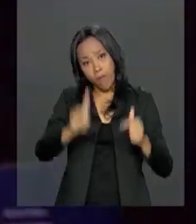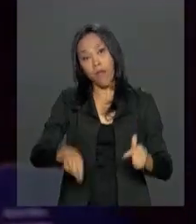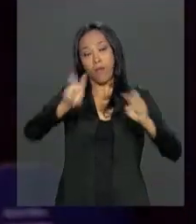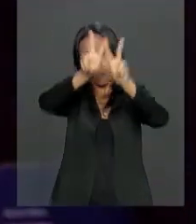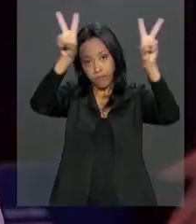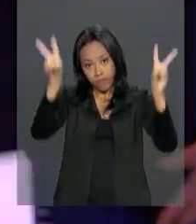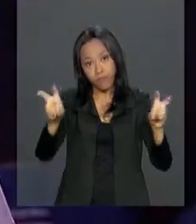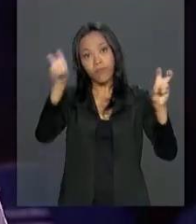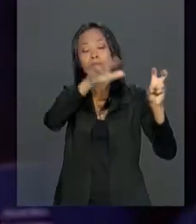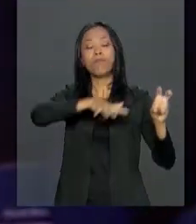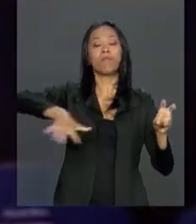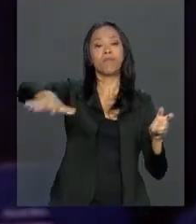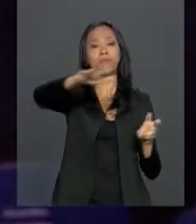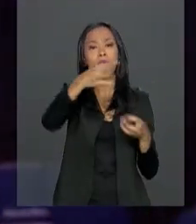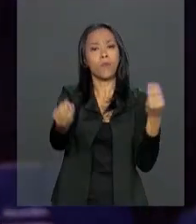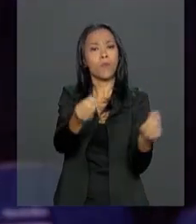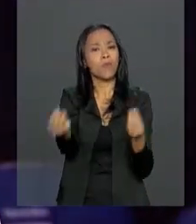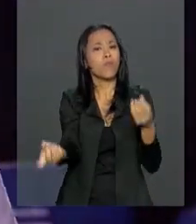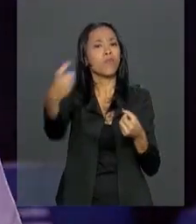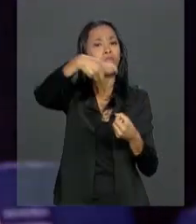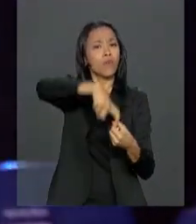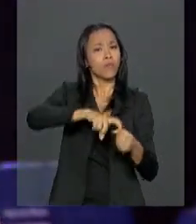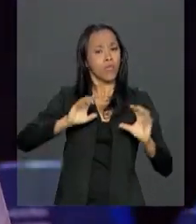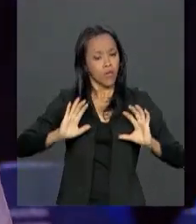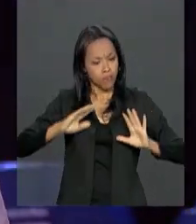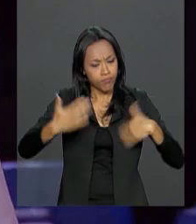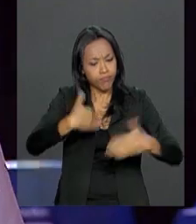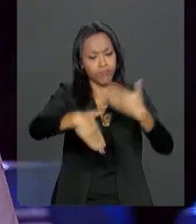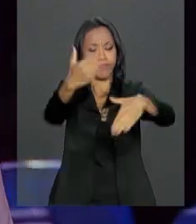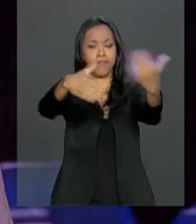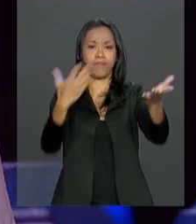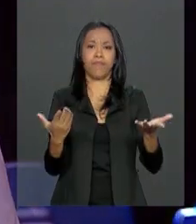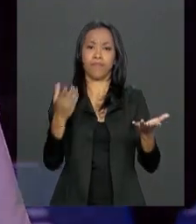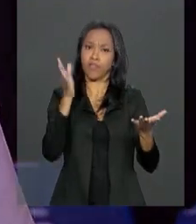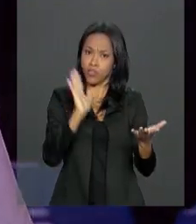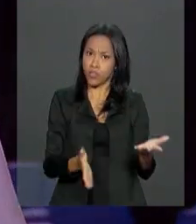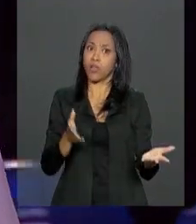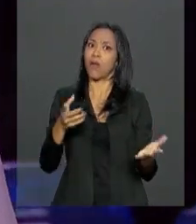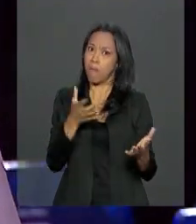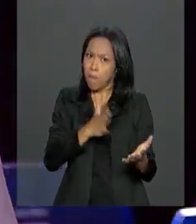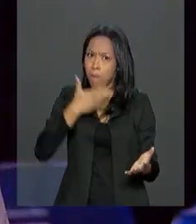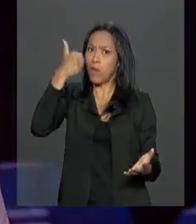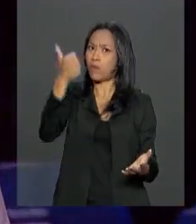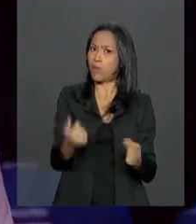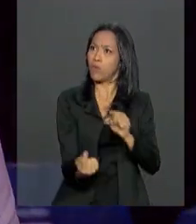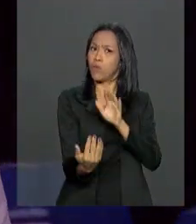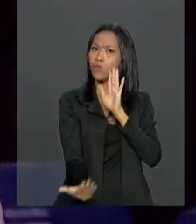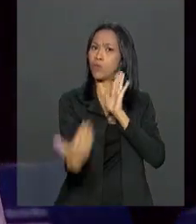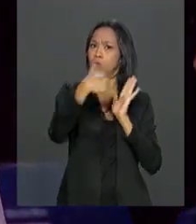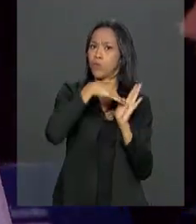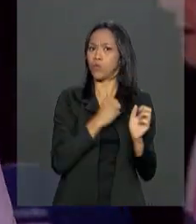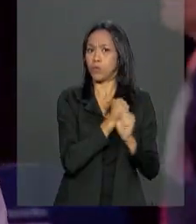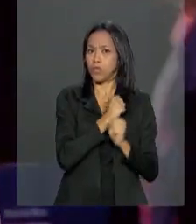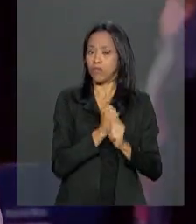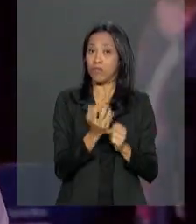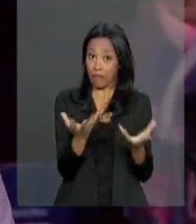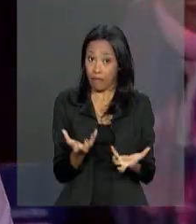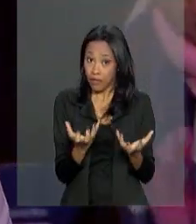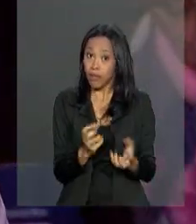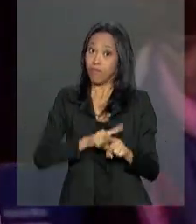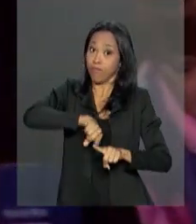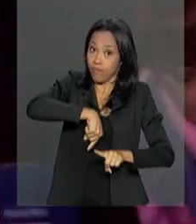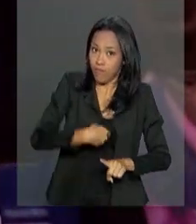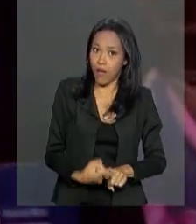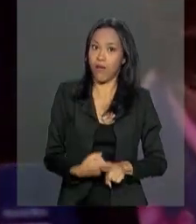discutir, como retomar o crescimento anterior. O crescimento do setor já aumentou, melhorou muito nos últimos anos, mas eles querem que seja